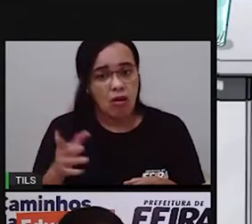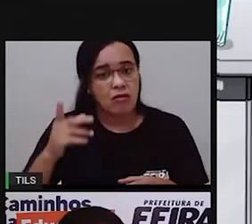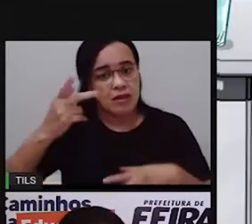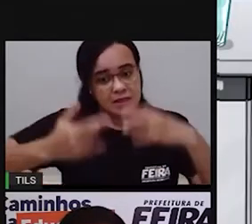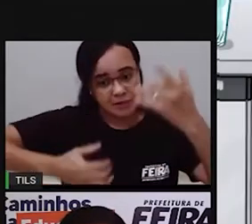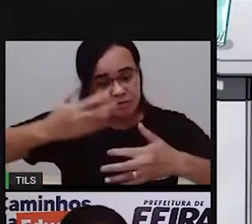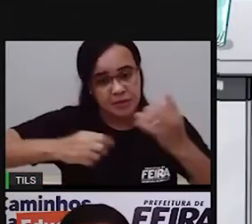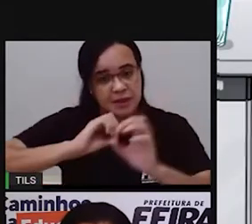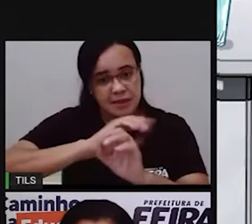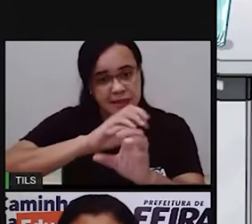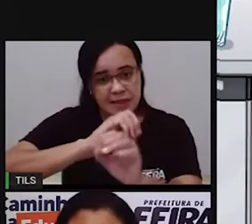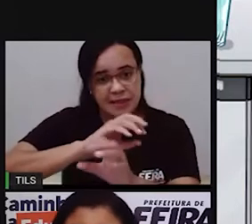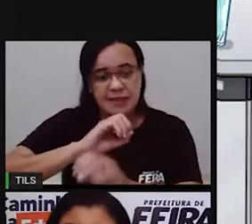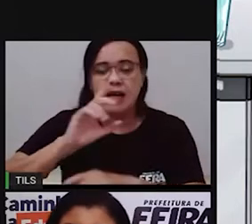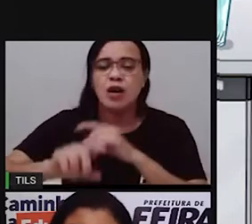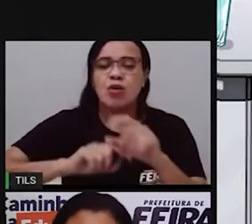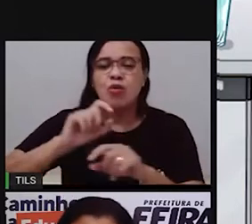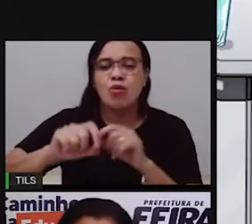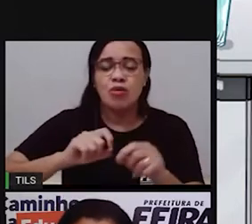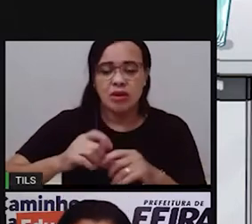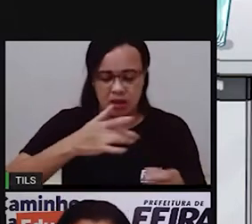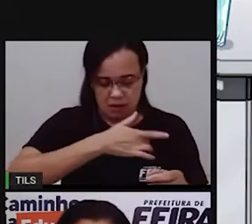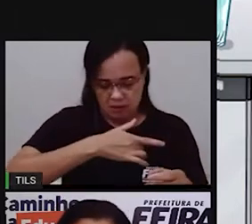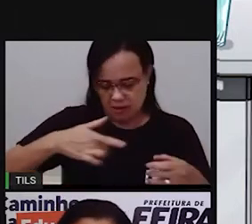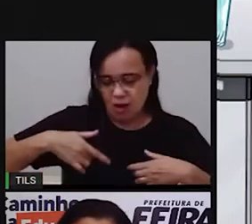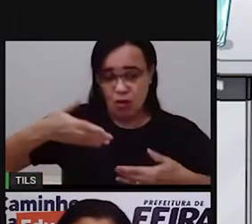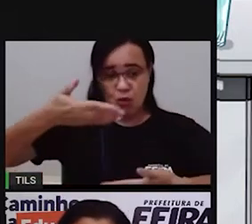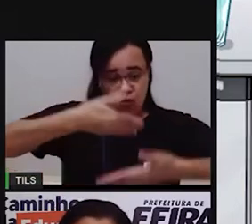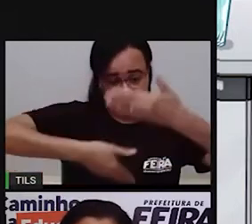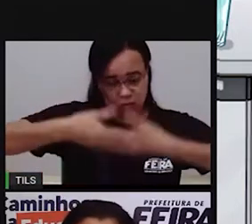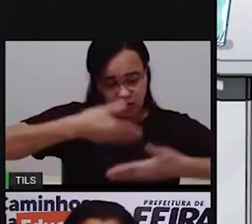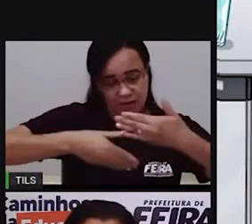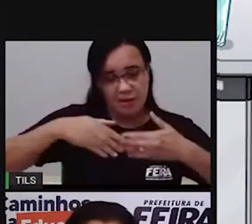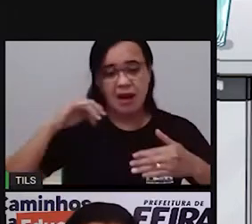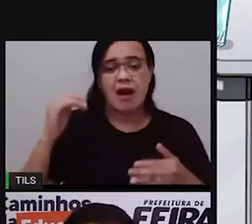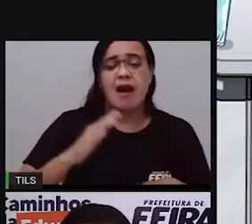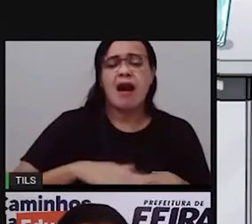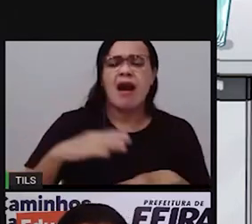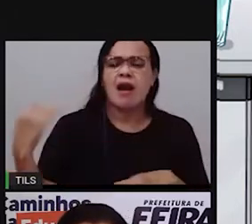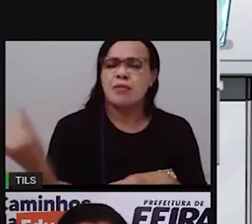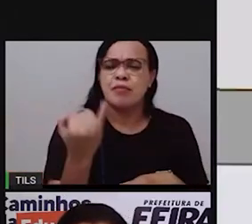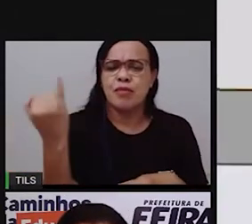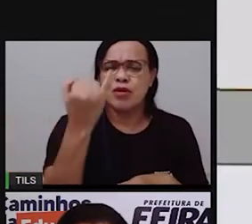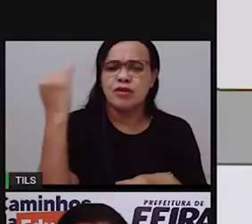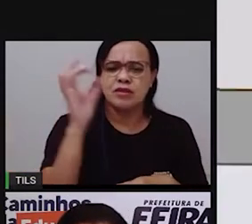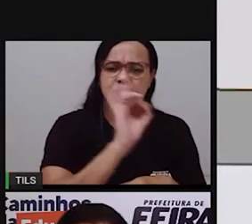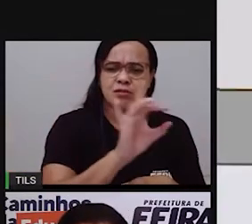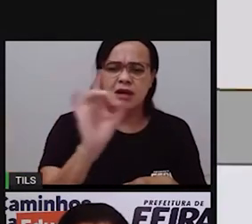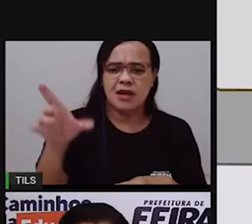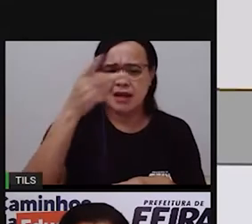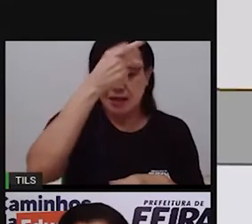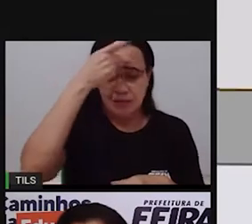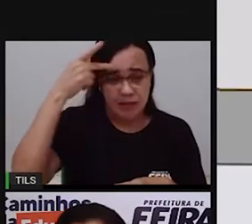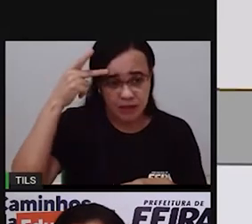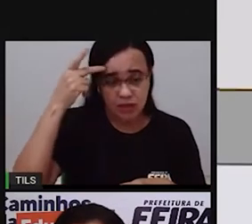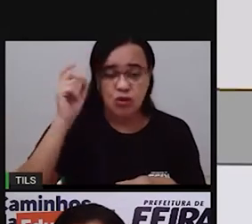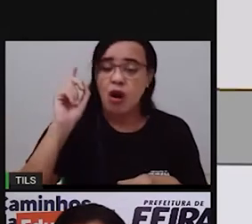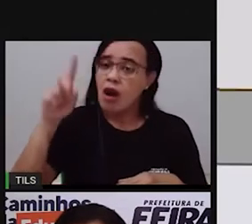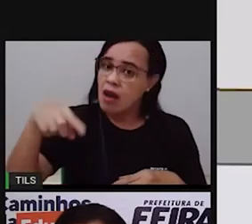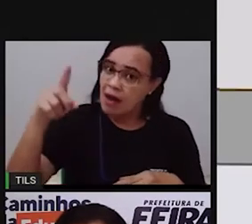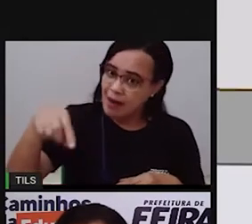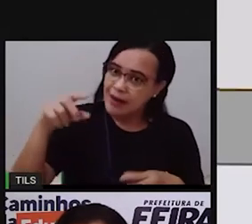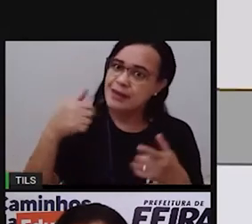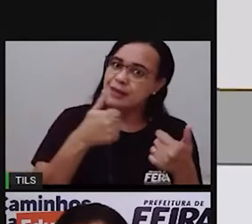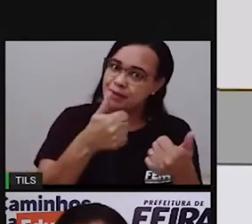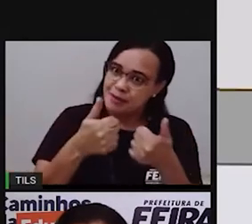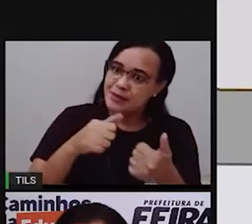ensinar esta sorelepe aqui a cuidar da saúde, que é essencial para o bem-estar das pessoas. Que assunto importante, Clarinha!